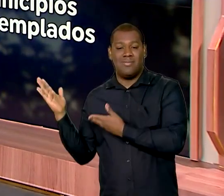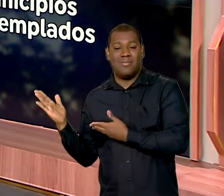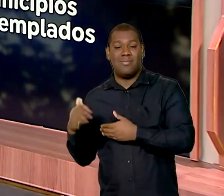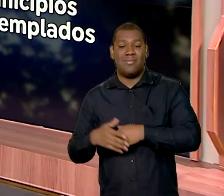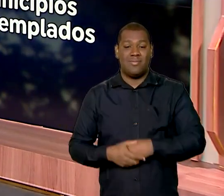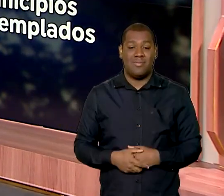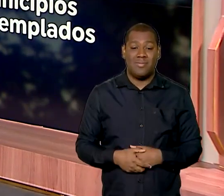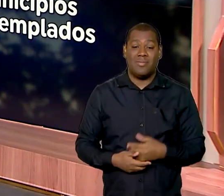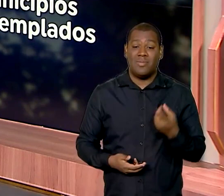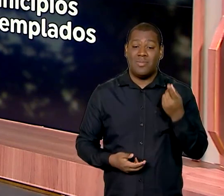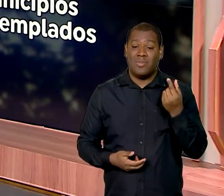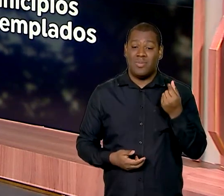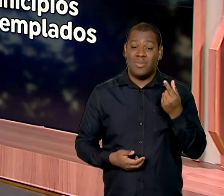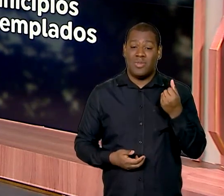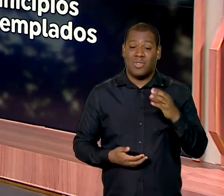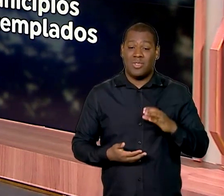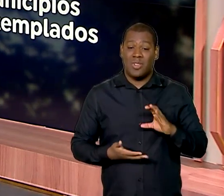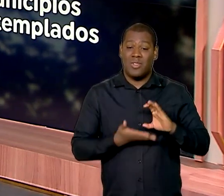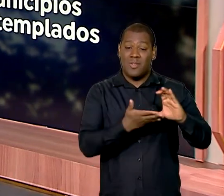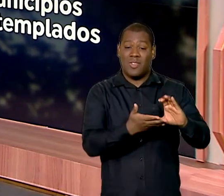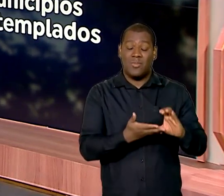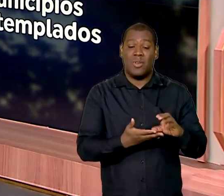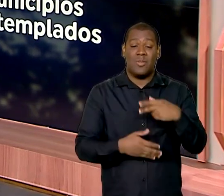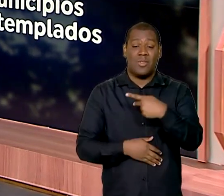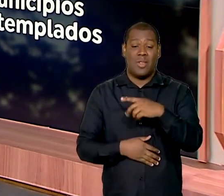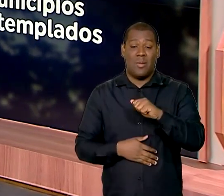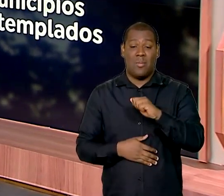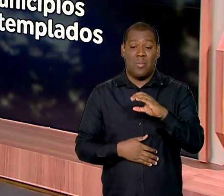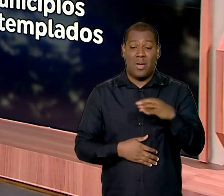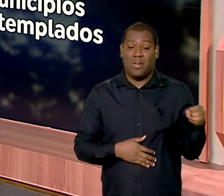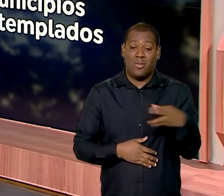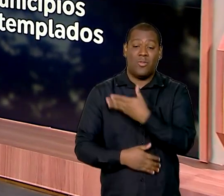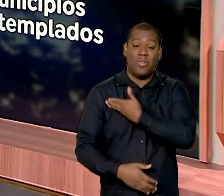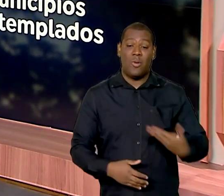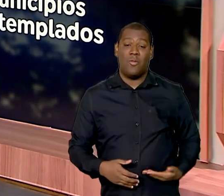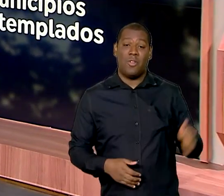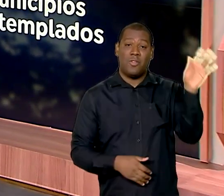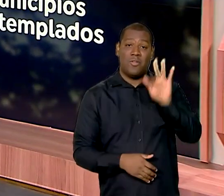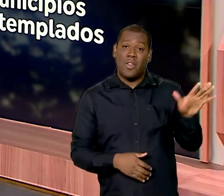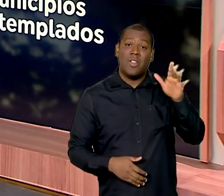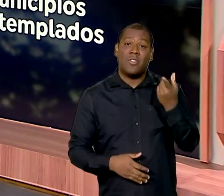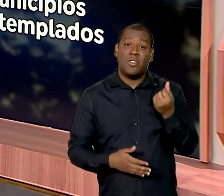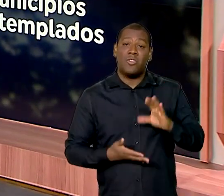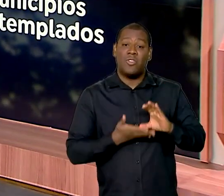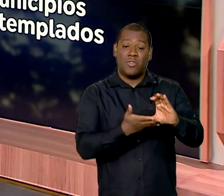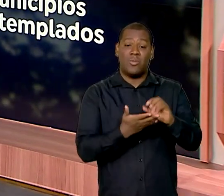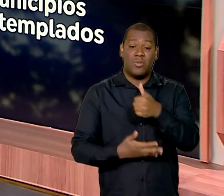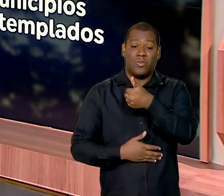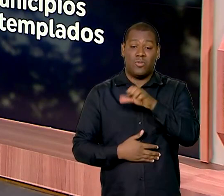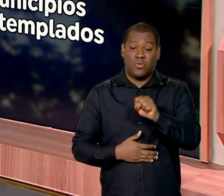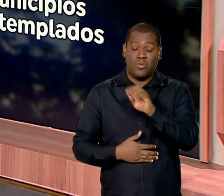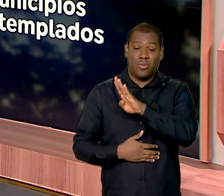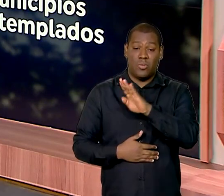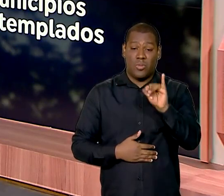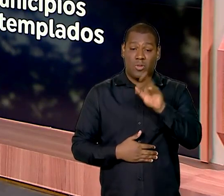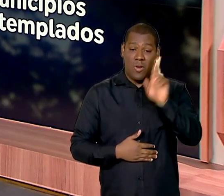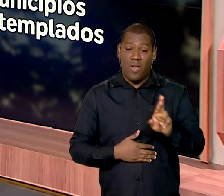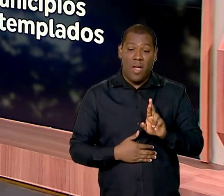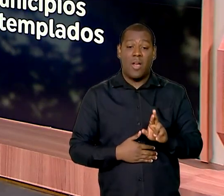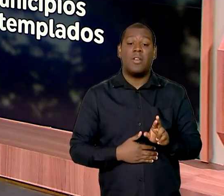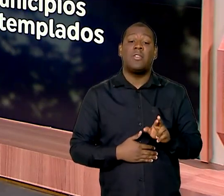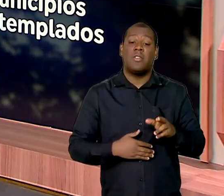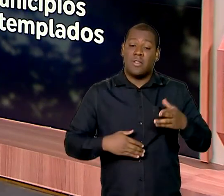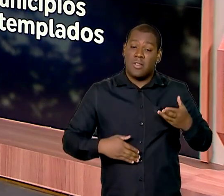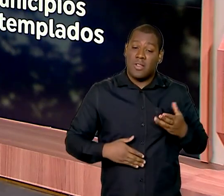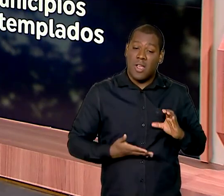recursos para o novo PAC Seleções. O governo federal vai investir cerca de 18 bilhões de reais em mais de 6 mil